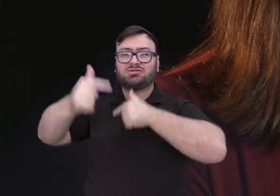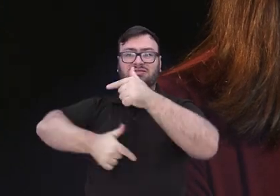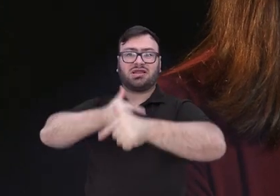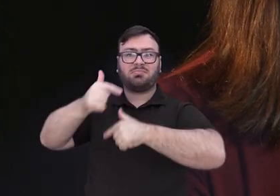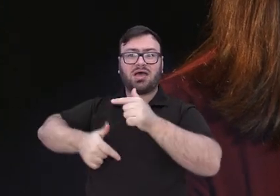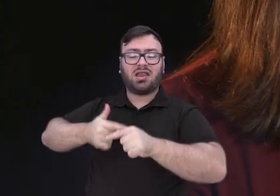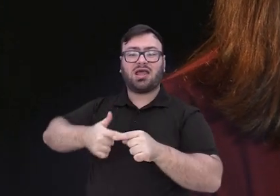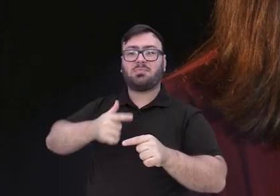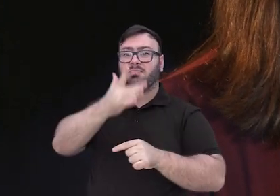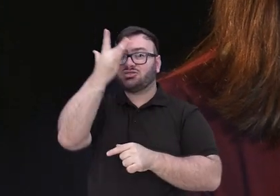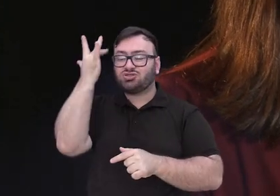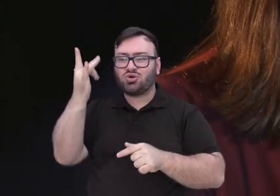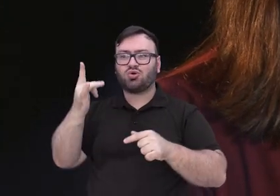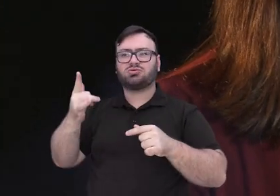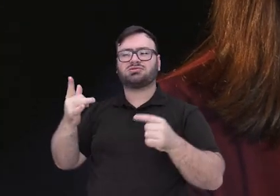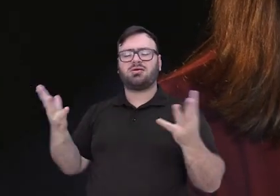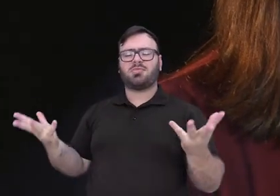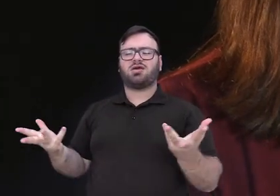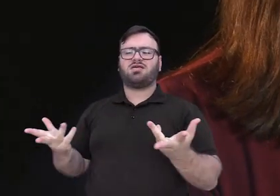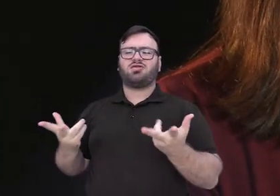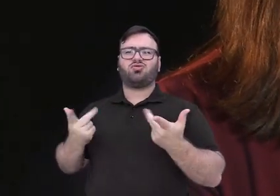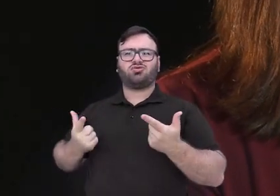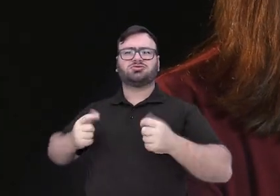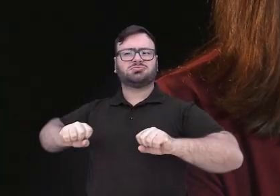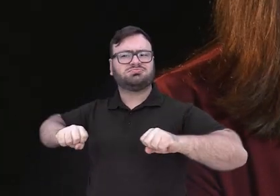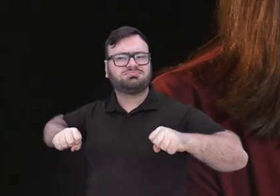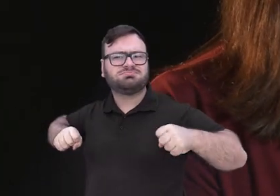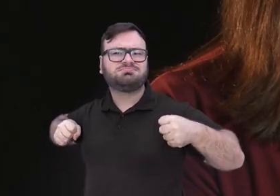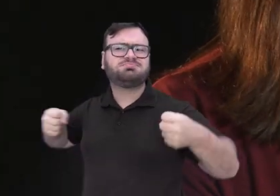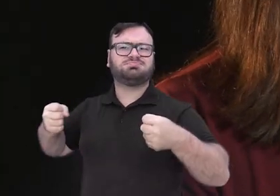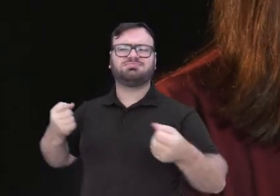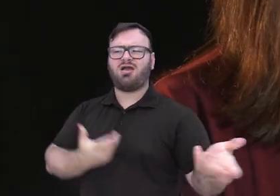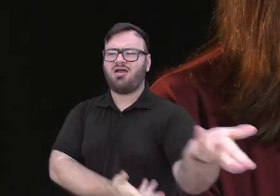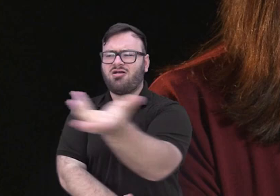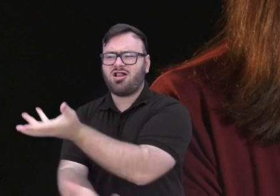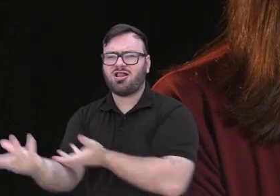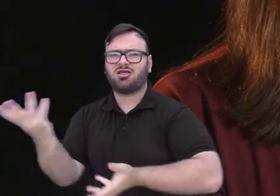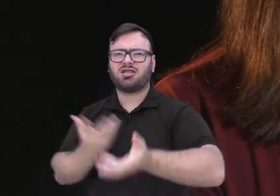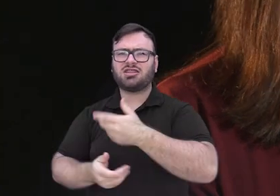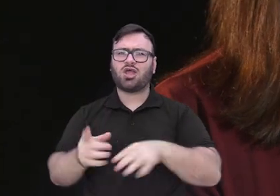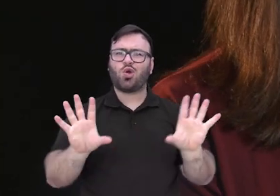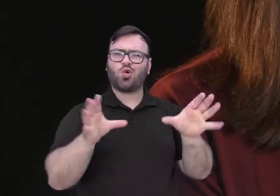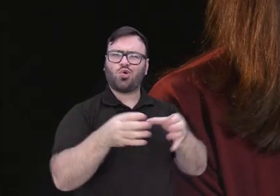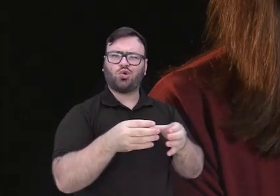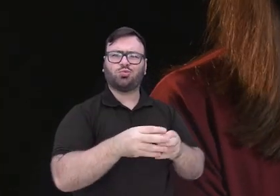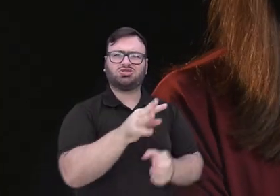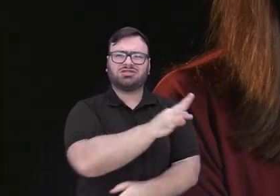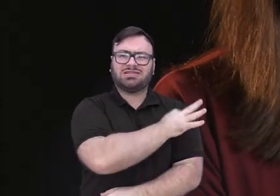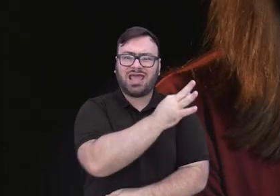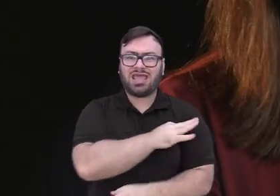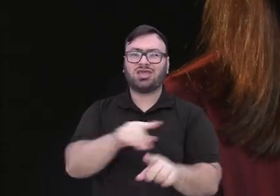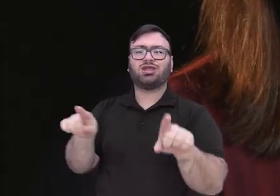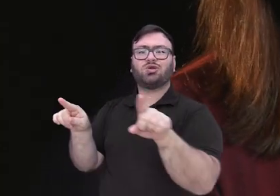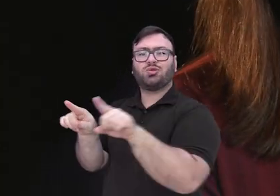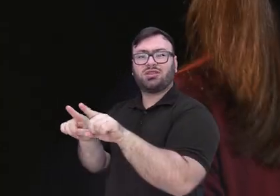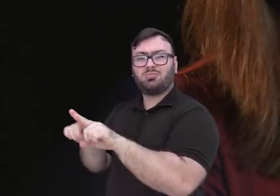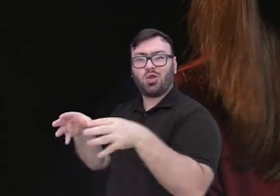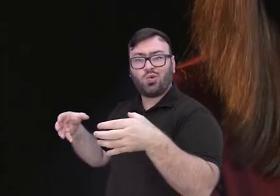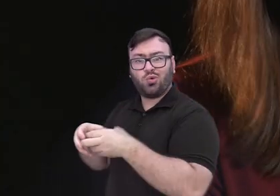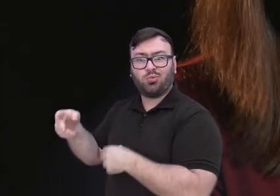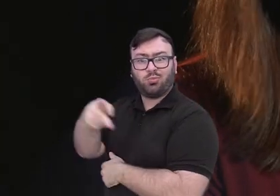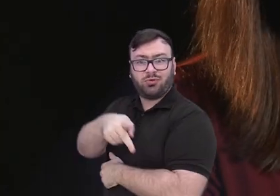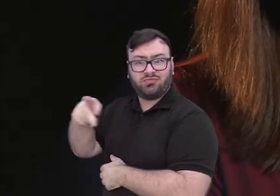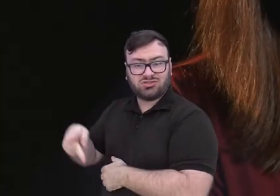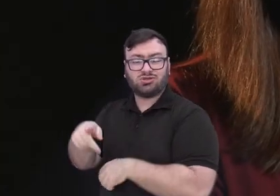São servidores muito preciosos, muito dedicados, muito envolvidos, tanto os técnicos administrativos como os nossos professores, os